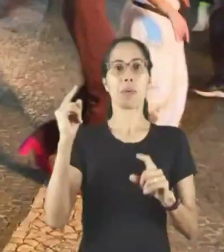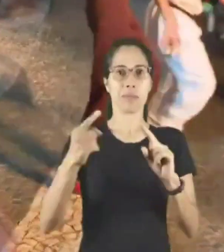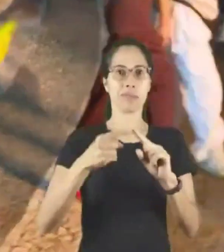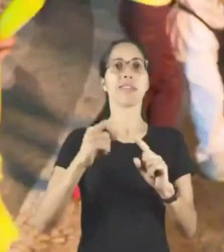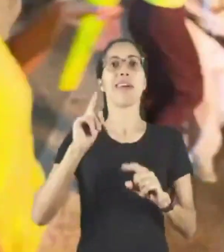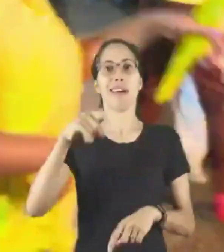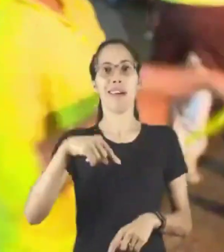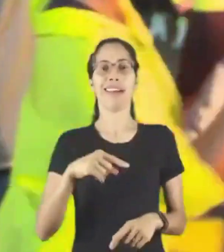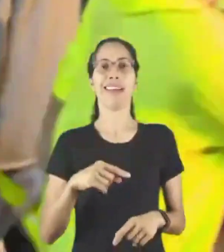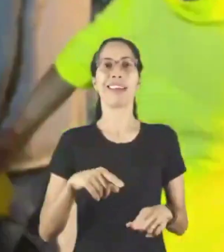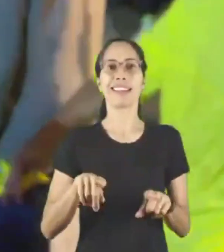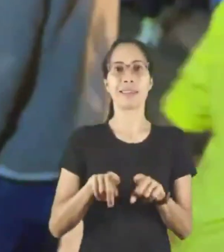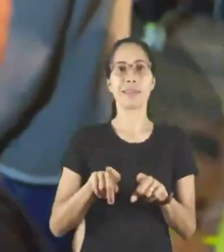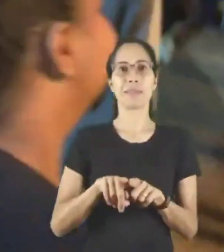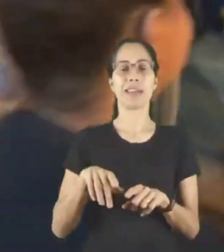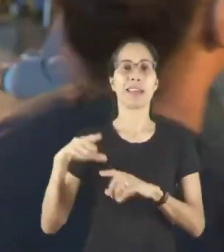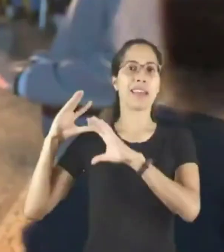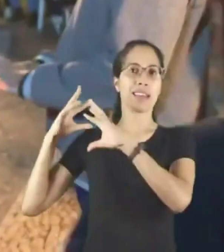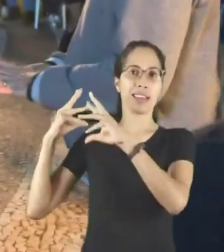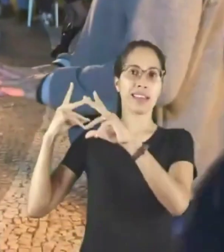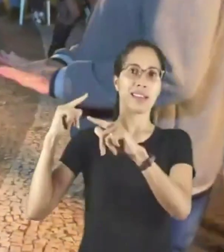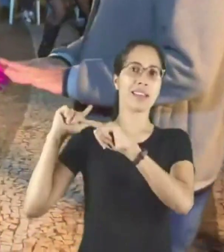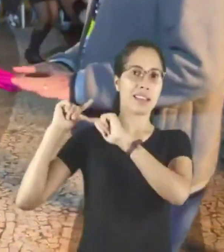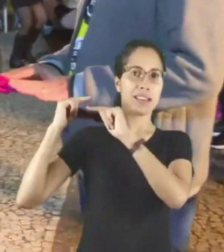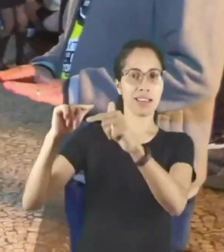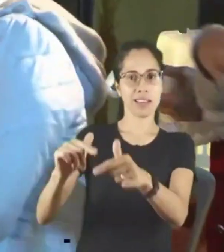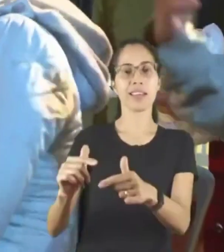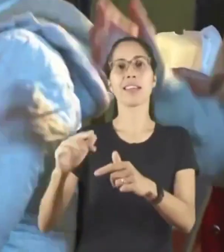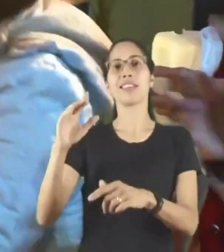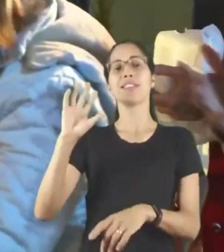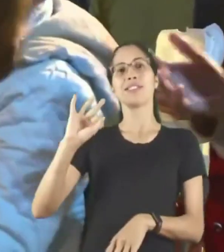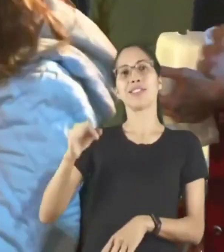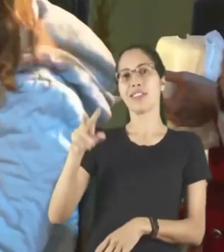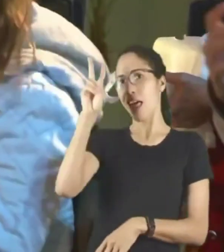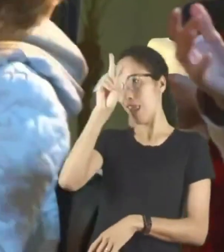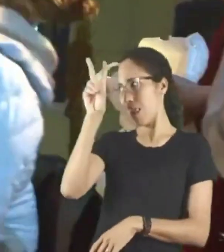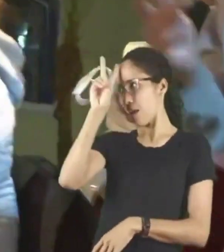municípios que já tem na memória as atrações dos anos anteriores.